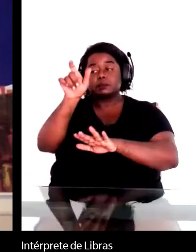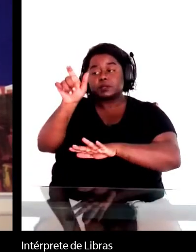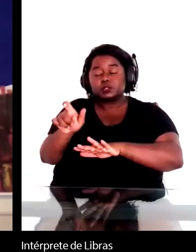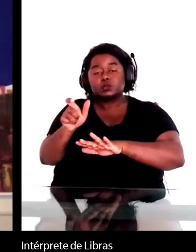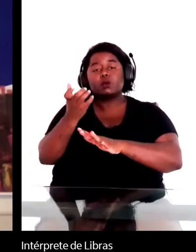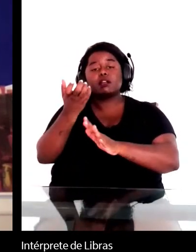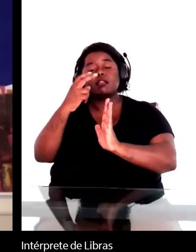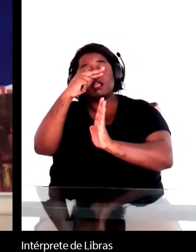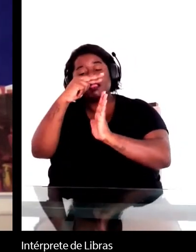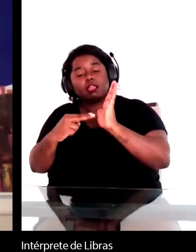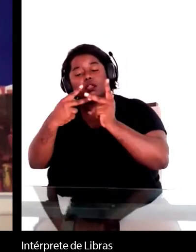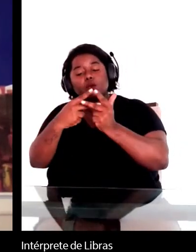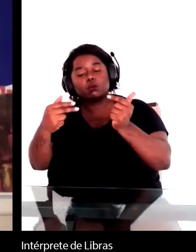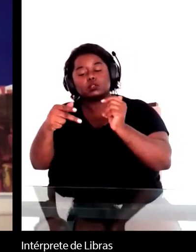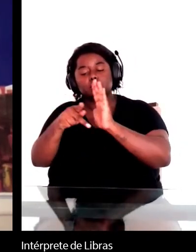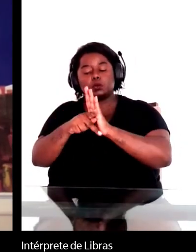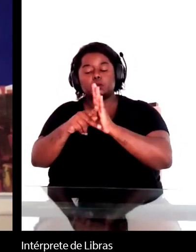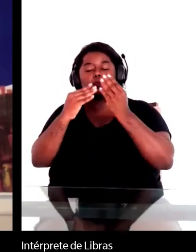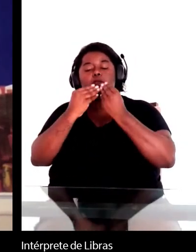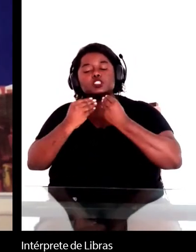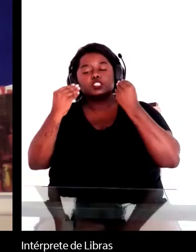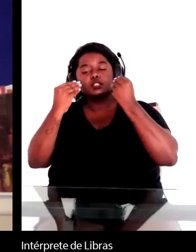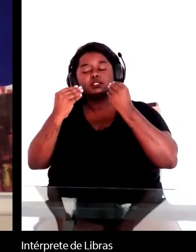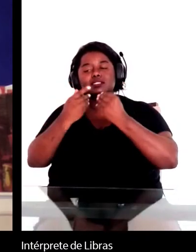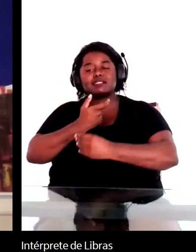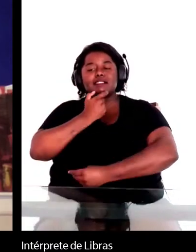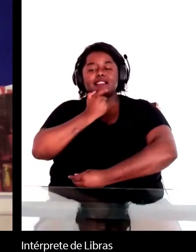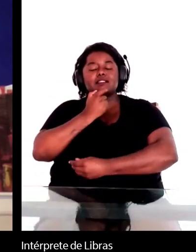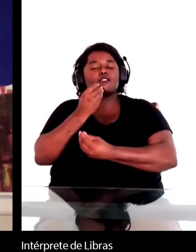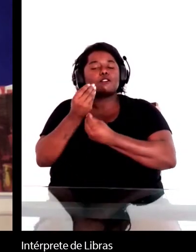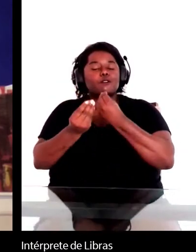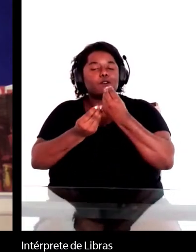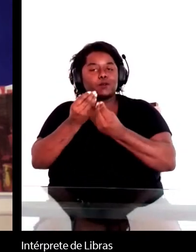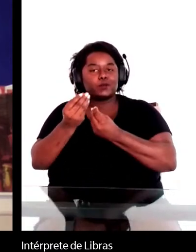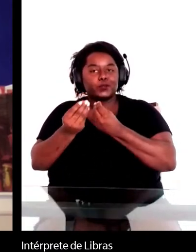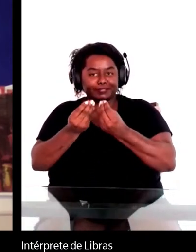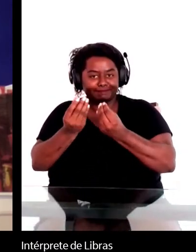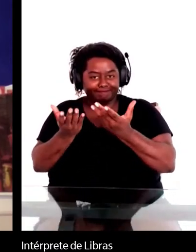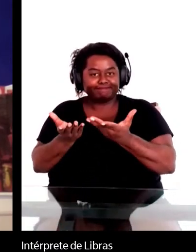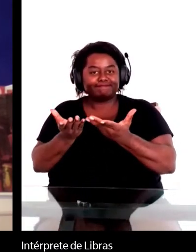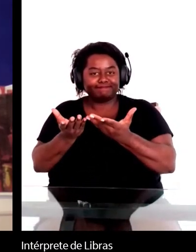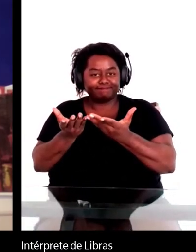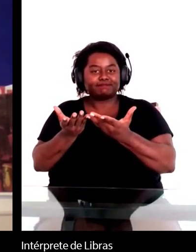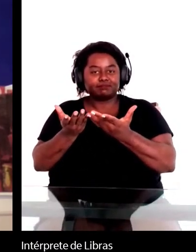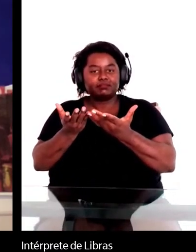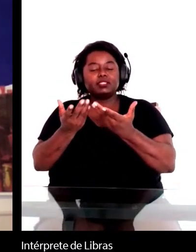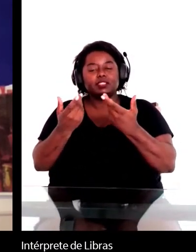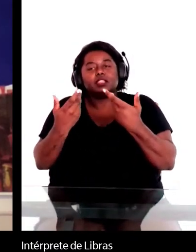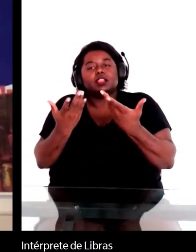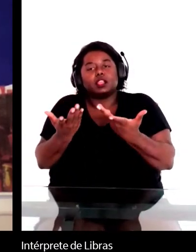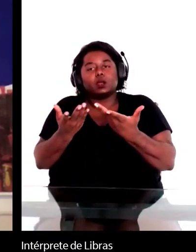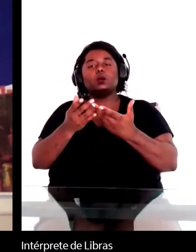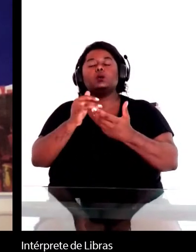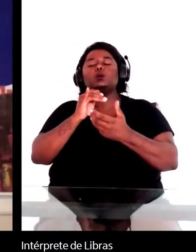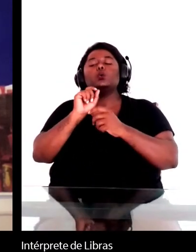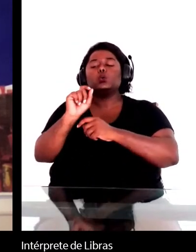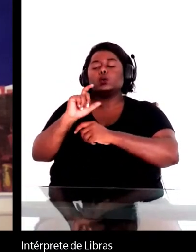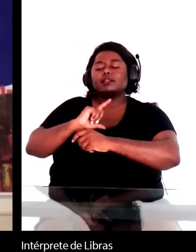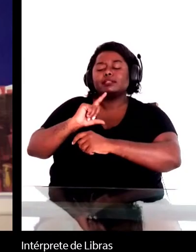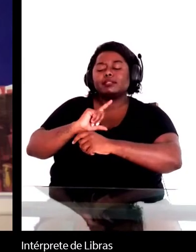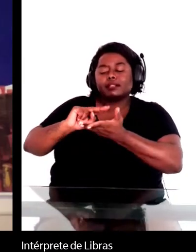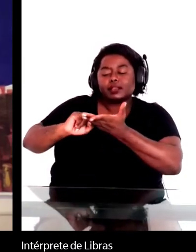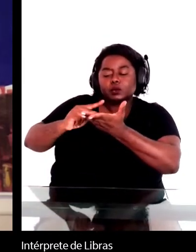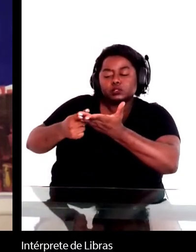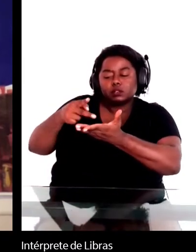Assis em inglês, como é que vai fazer? Então, vamos ver o que existe em tradução quando